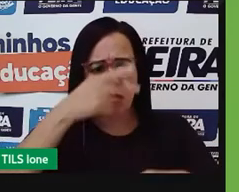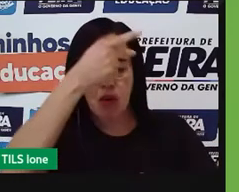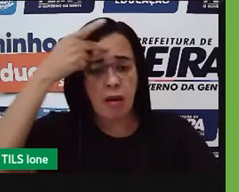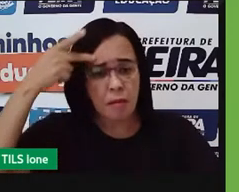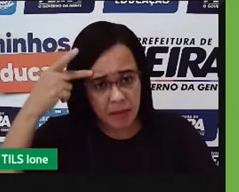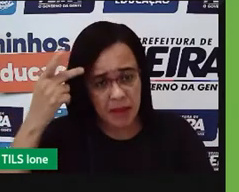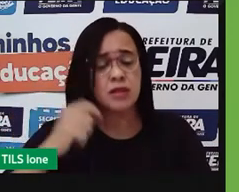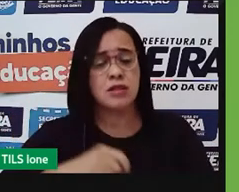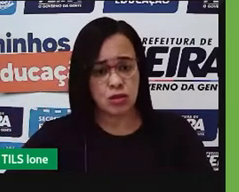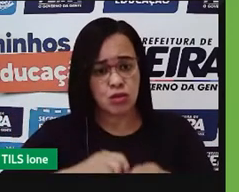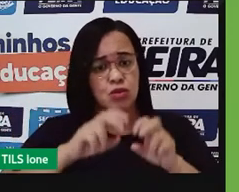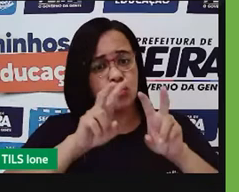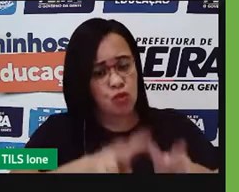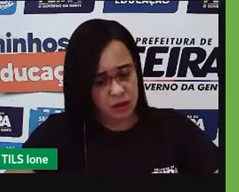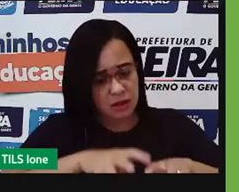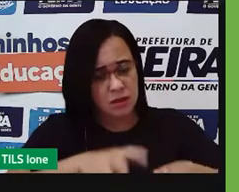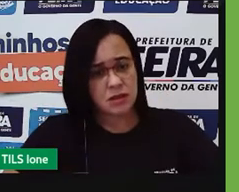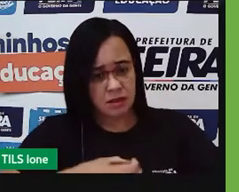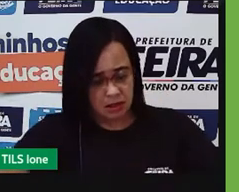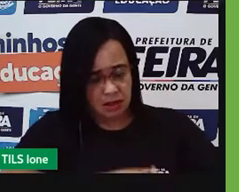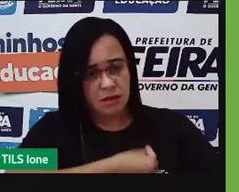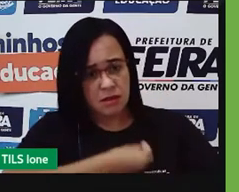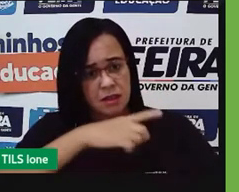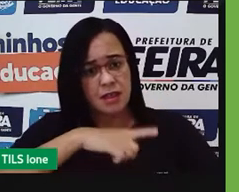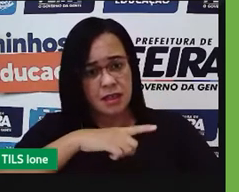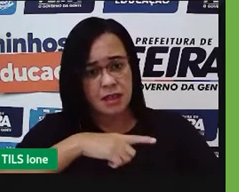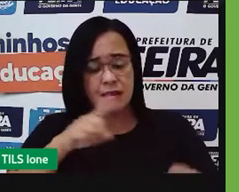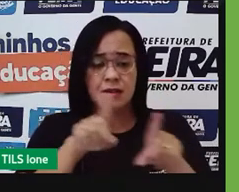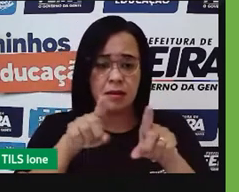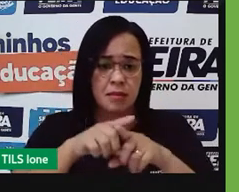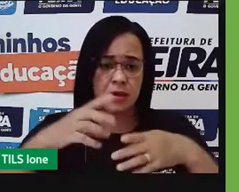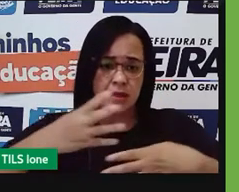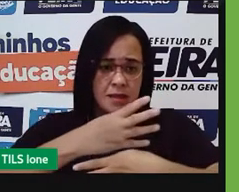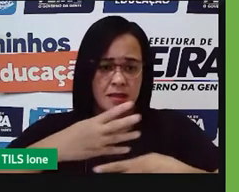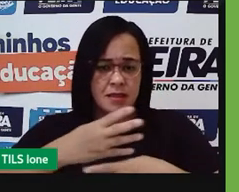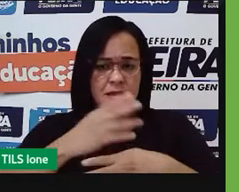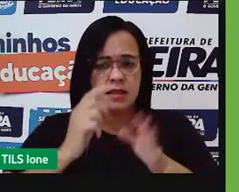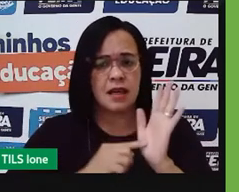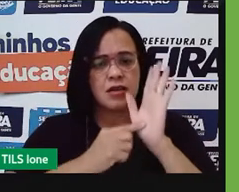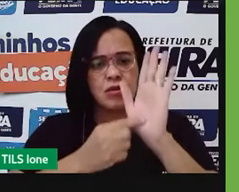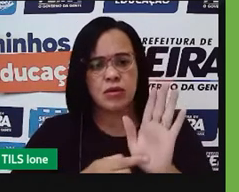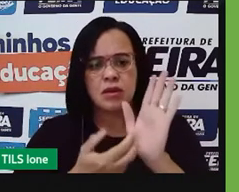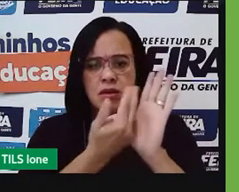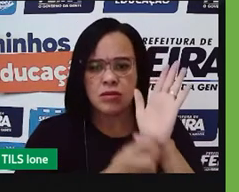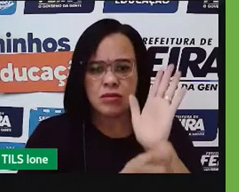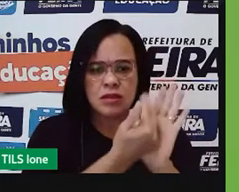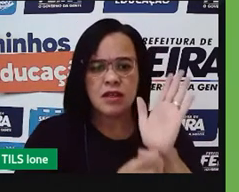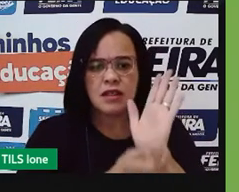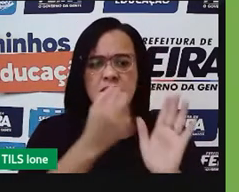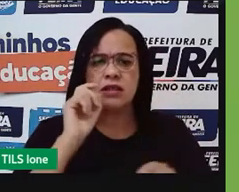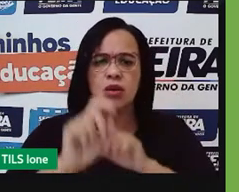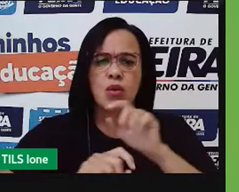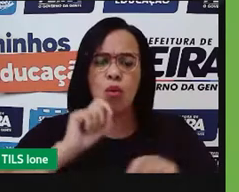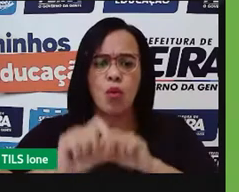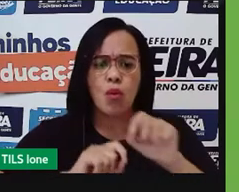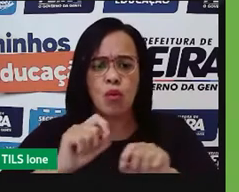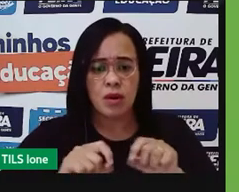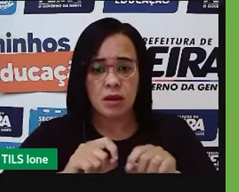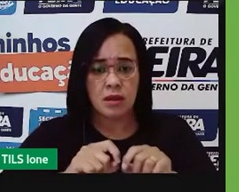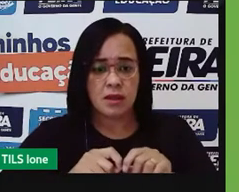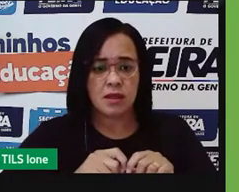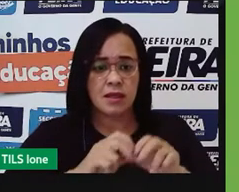moram no campo e na cidade. Aí, você tem aqui a imagem, né, do caminhãozinho indo, né, para a cidade.